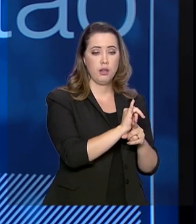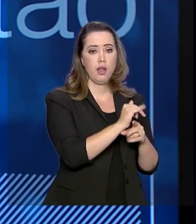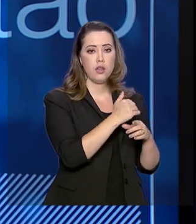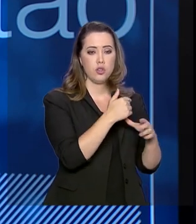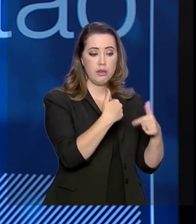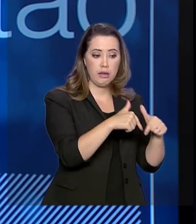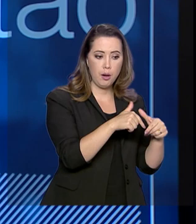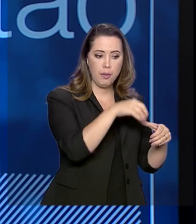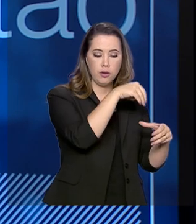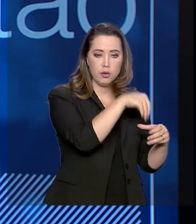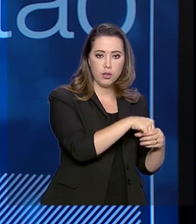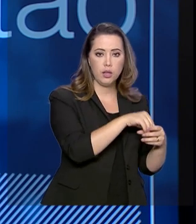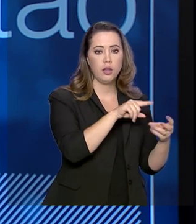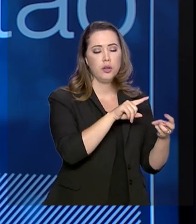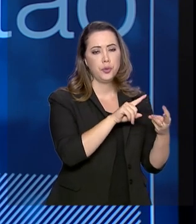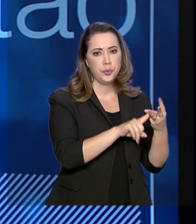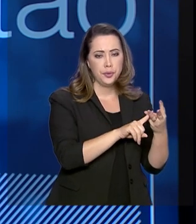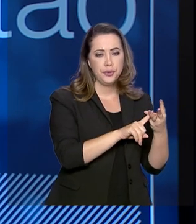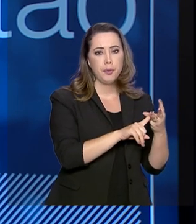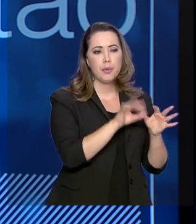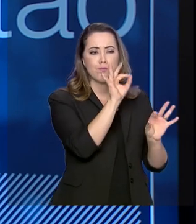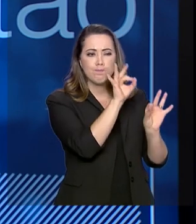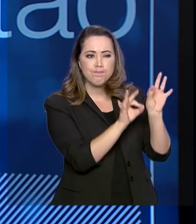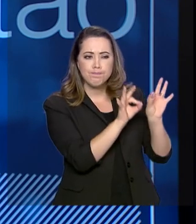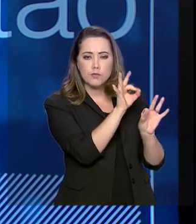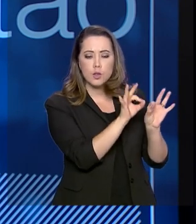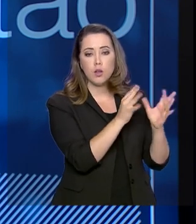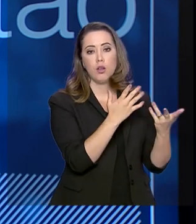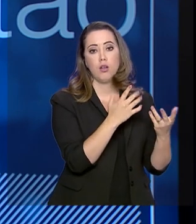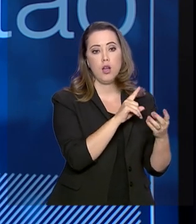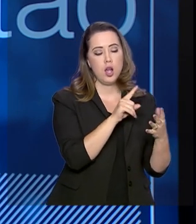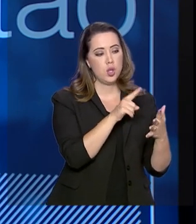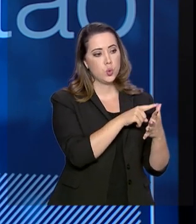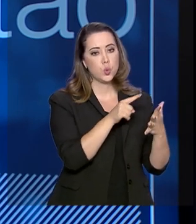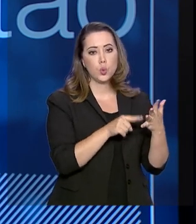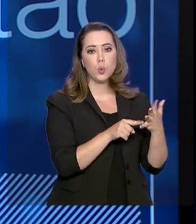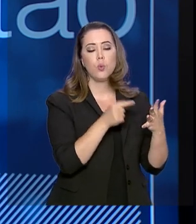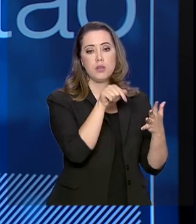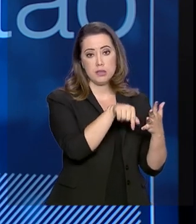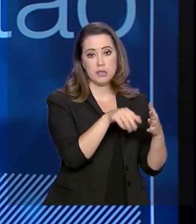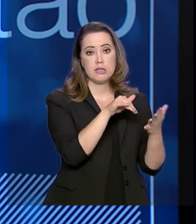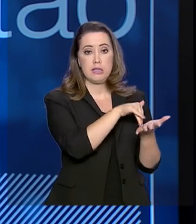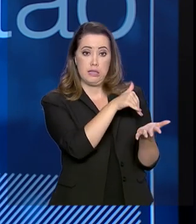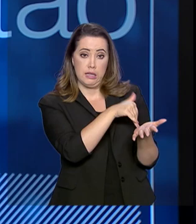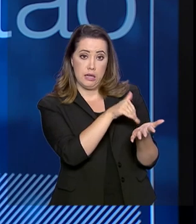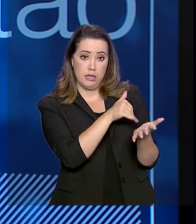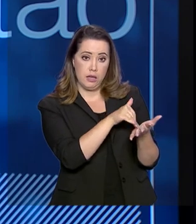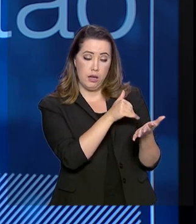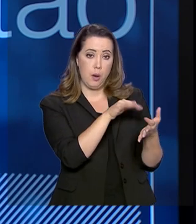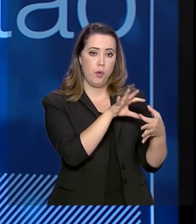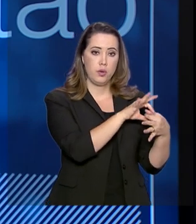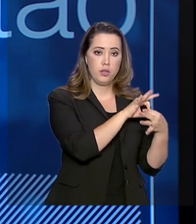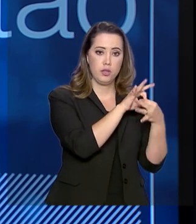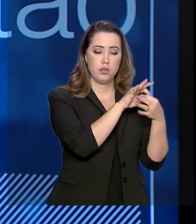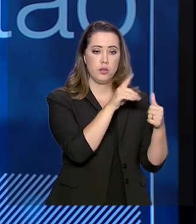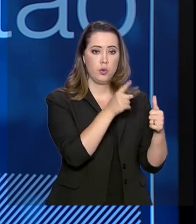de estruturas. As outras duas dimensões são tratadas pelas nossas secretarias parceiras, o Serviço da Sociedade pela Secretaria de Governo Digital